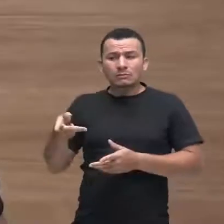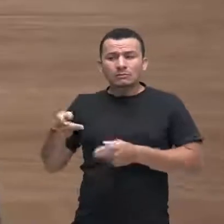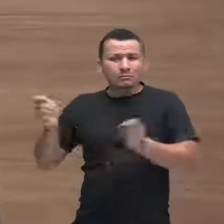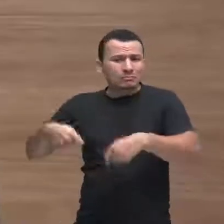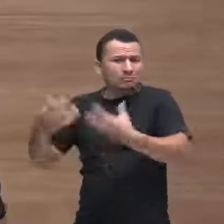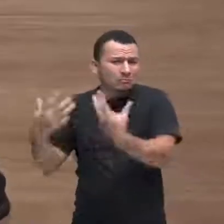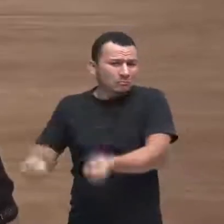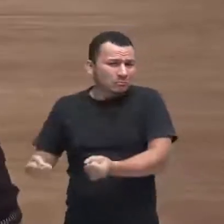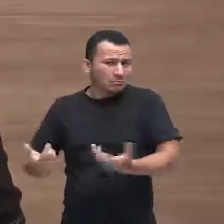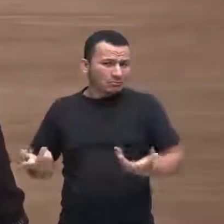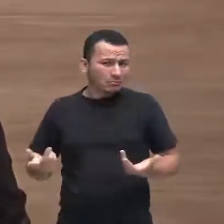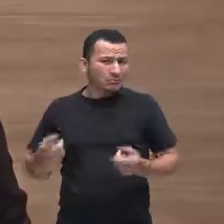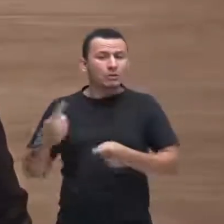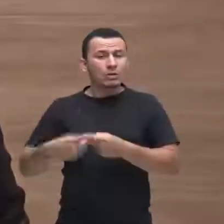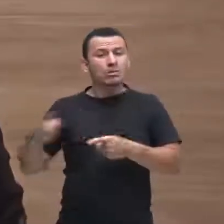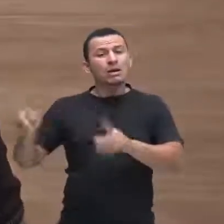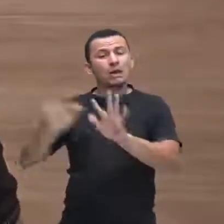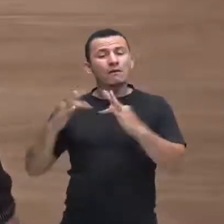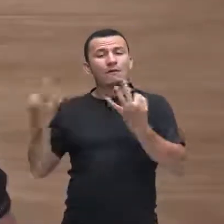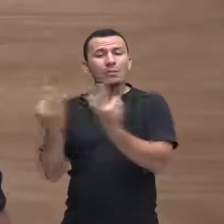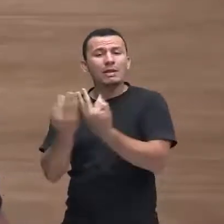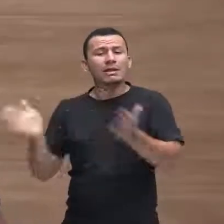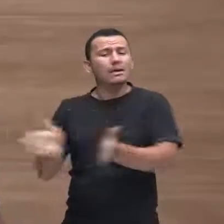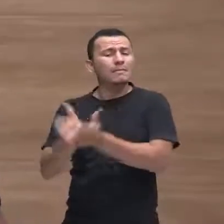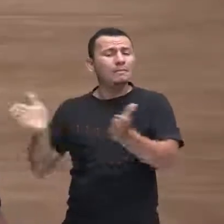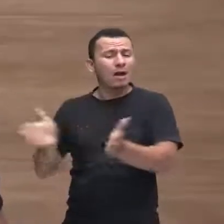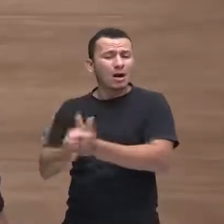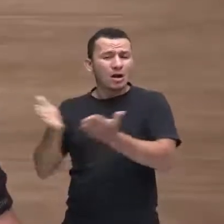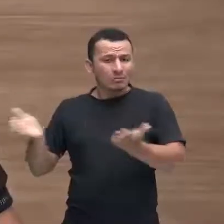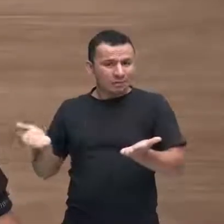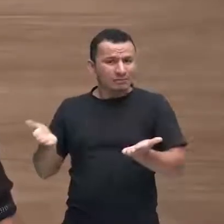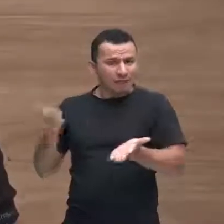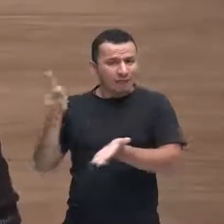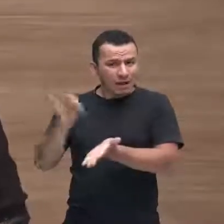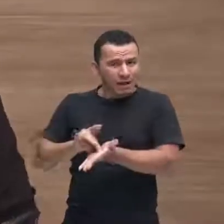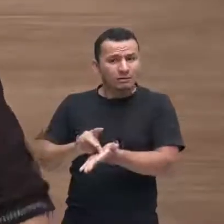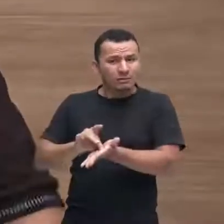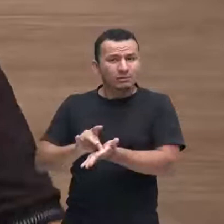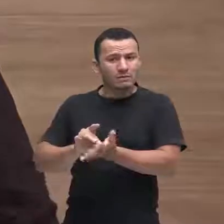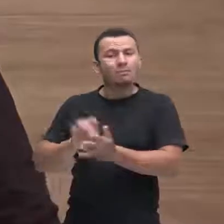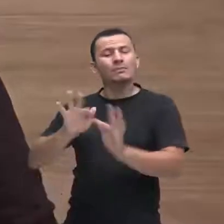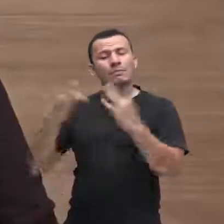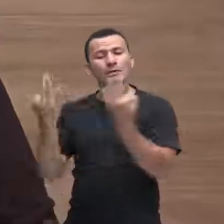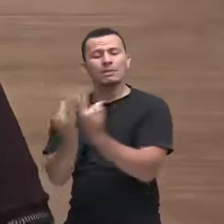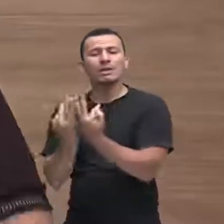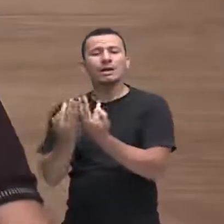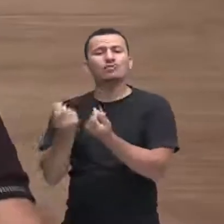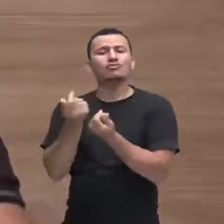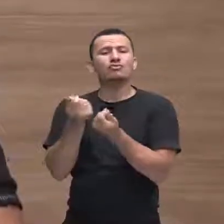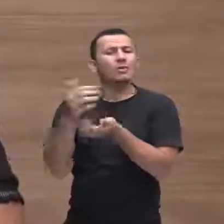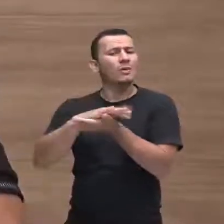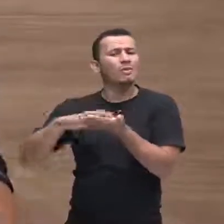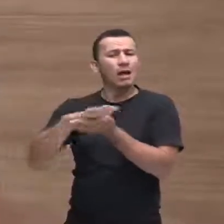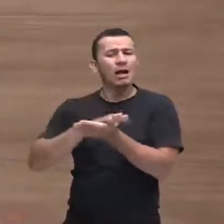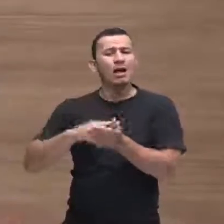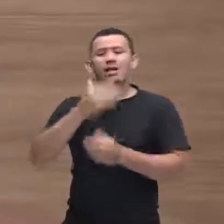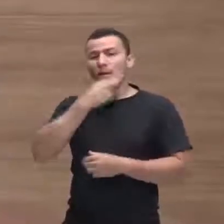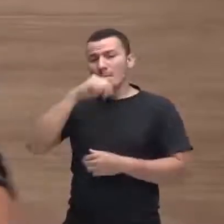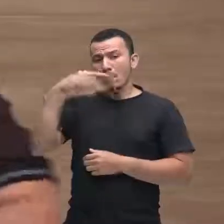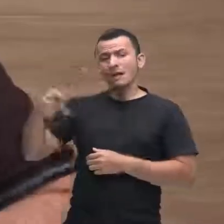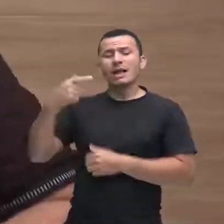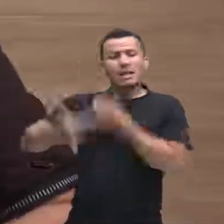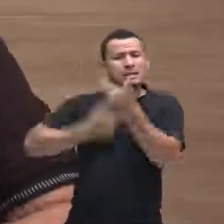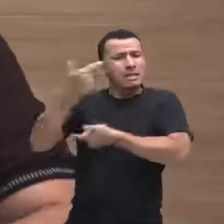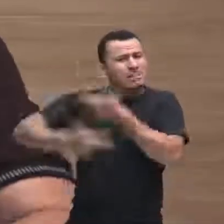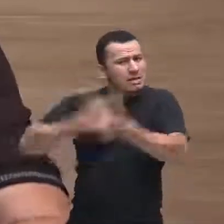Por quê? Porque era de uma família muito pobre, não é? Era de uma família sem recursos, um pai que trabalhava direto,